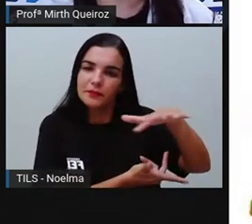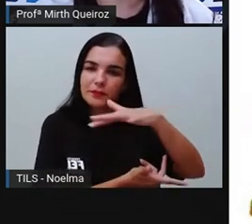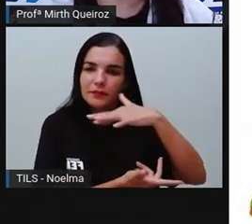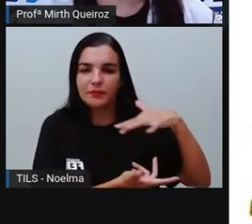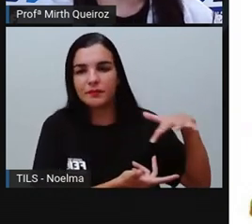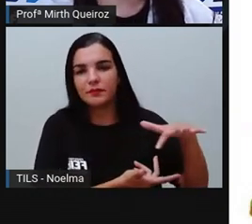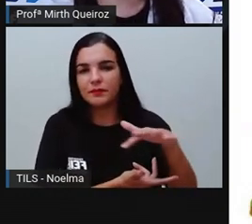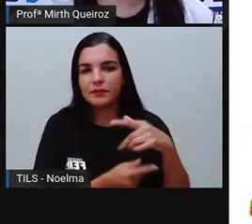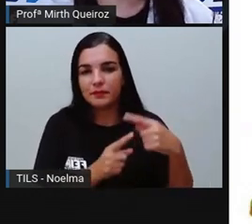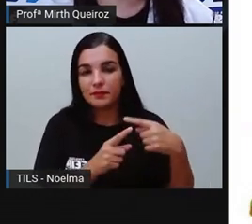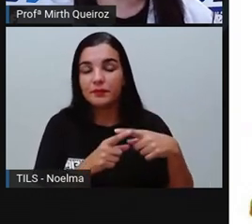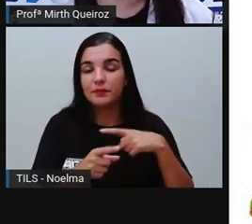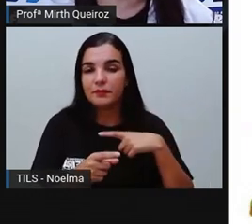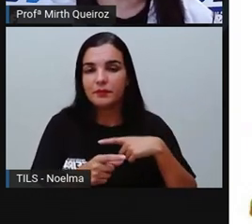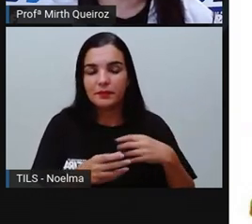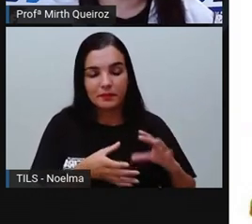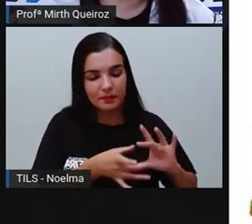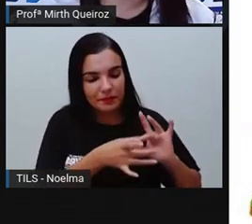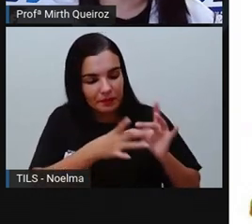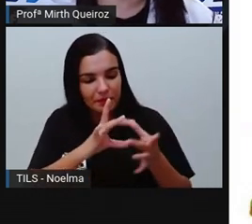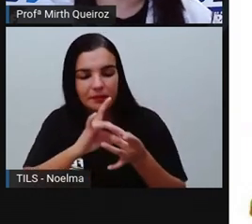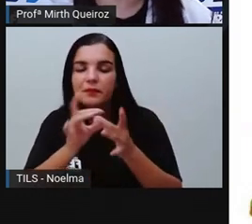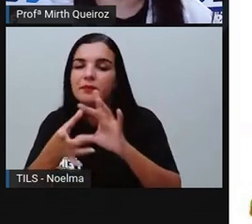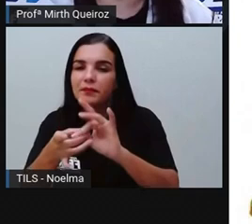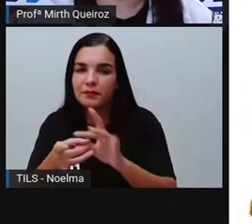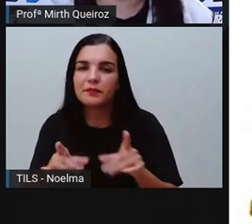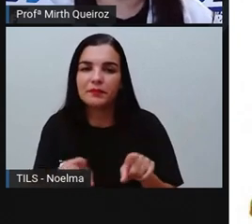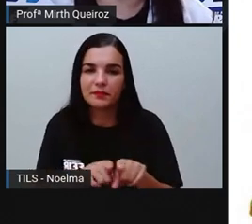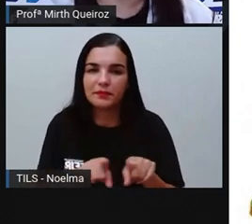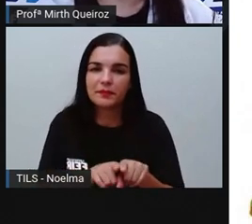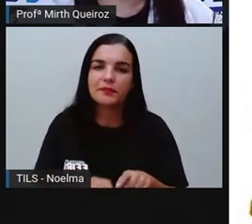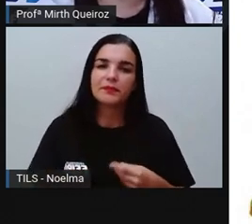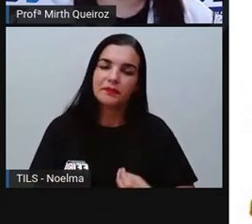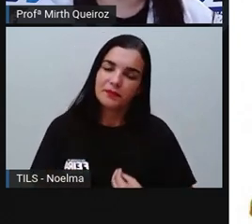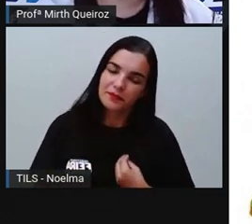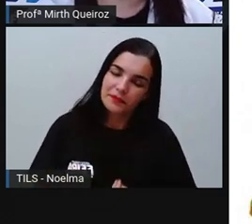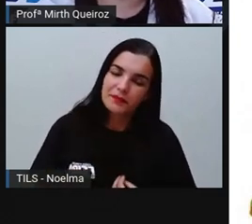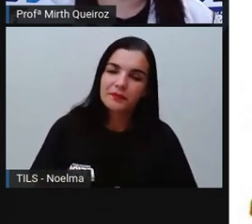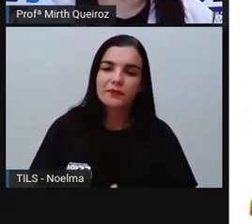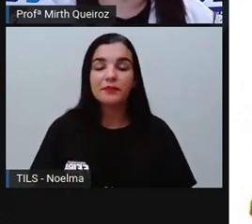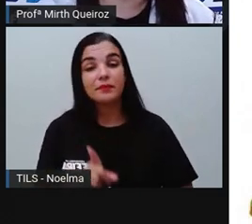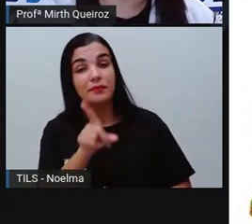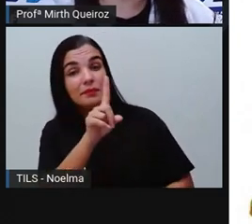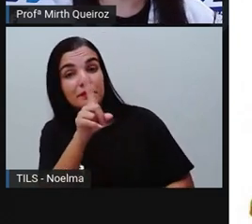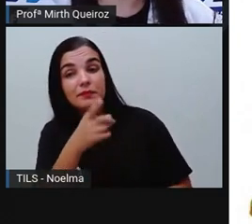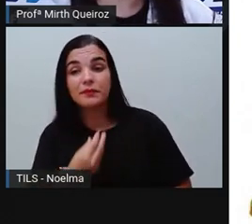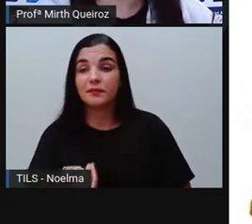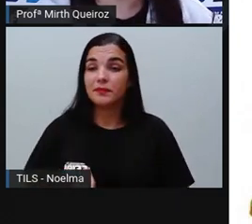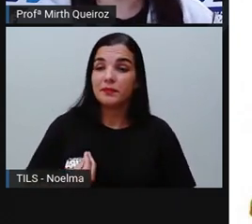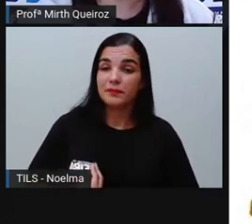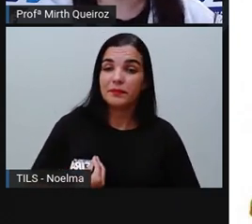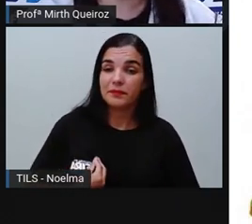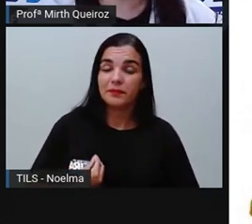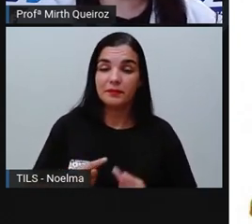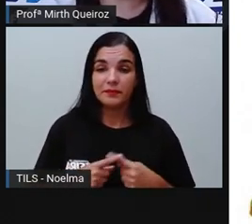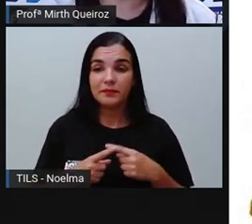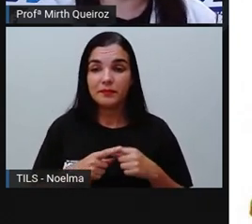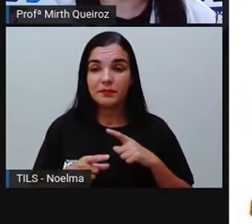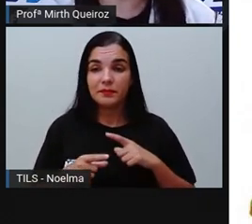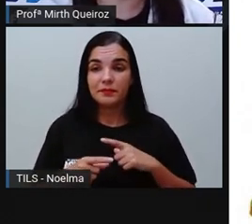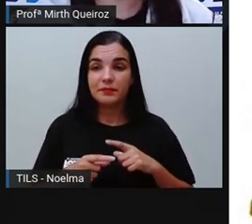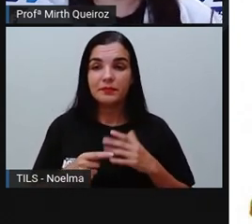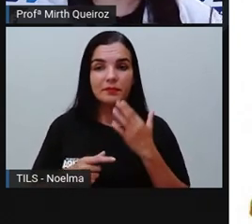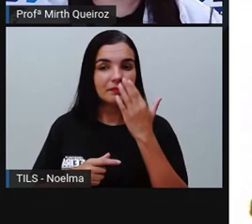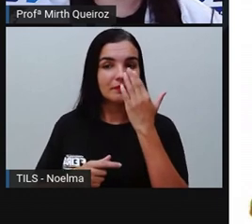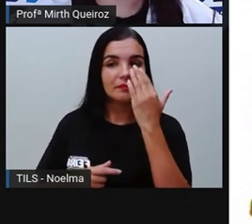vivos. A gente precisa interagir com os seres também não vivos. Porque a partir dessa interação que a gente vai obter o nosso